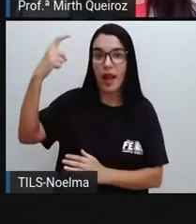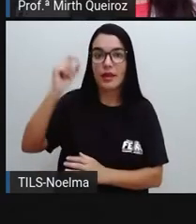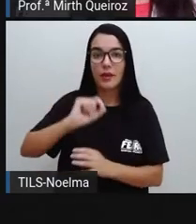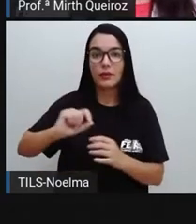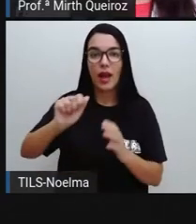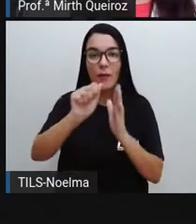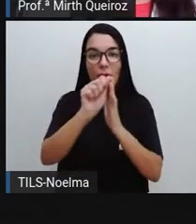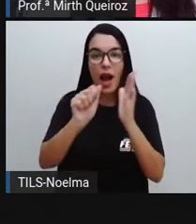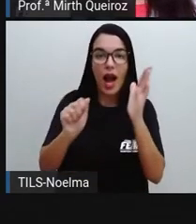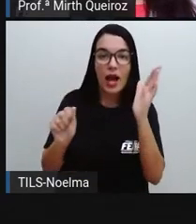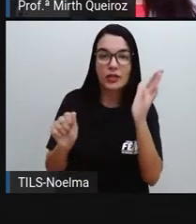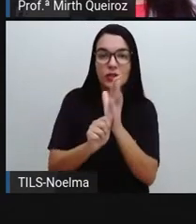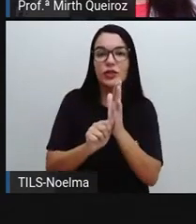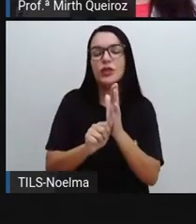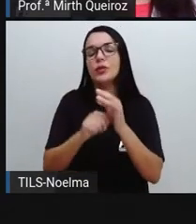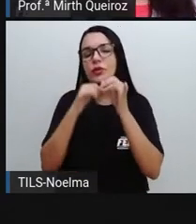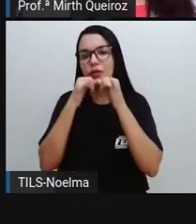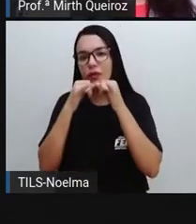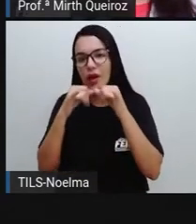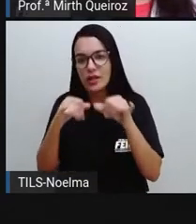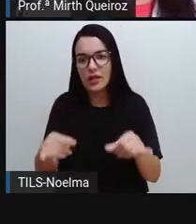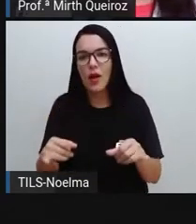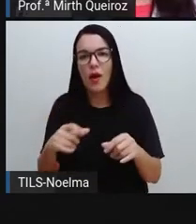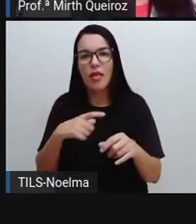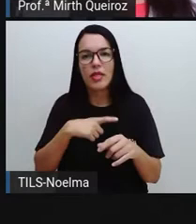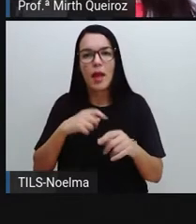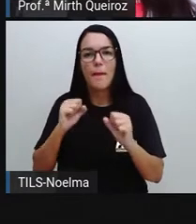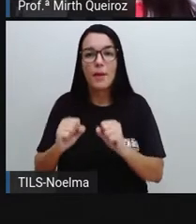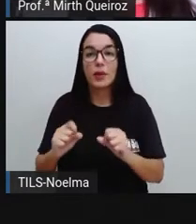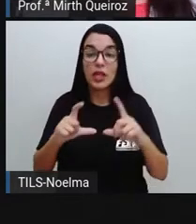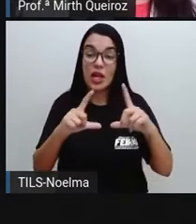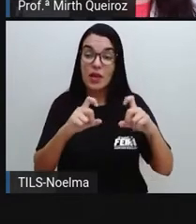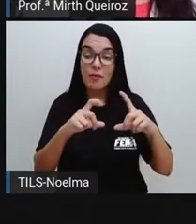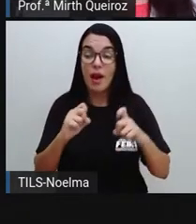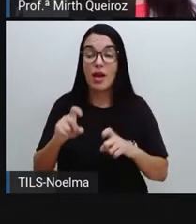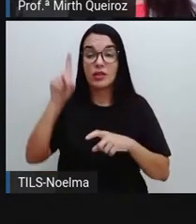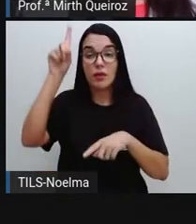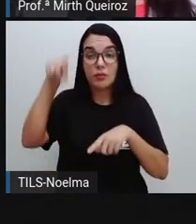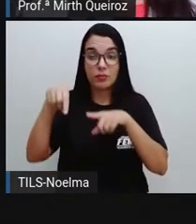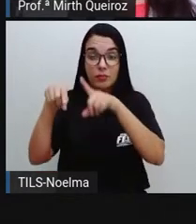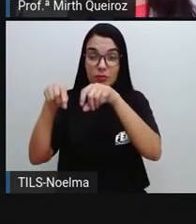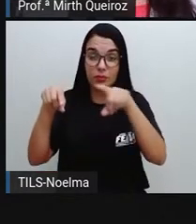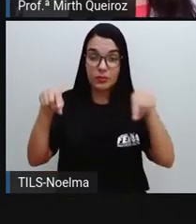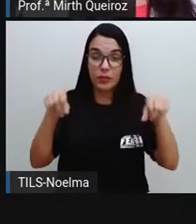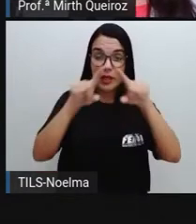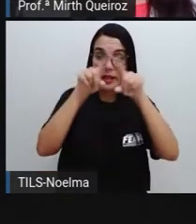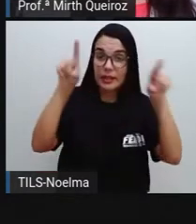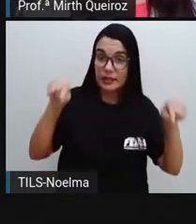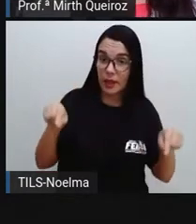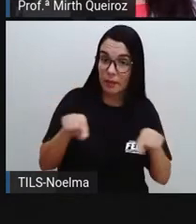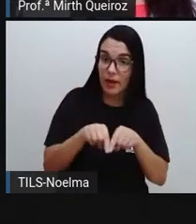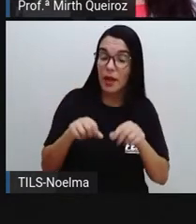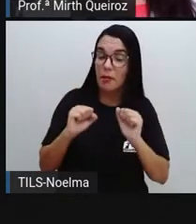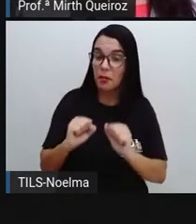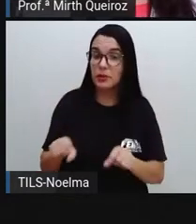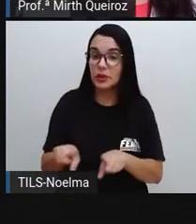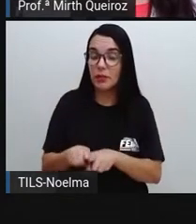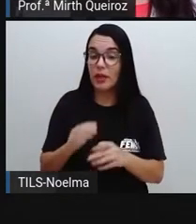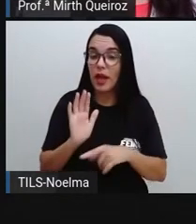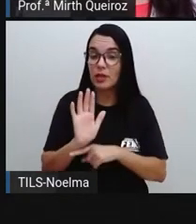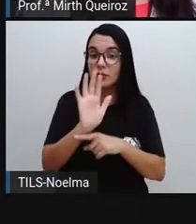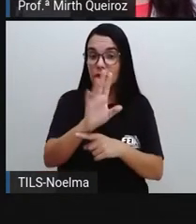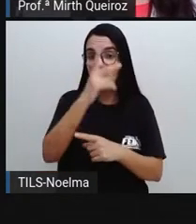vir acompanhado por imagens, por figuras, ilustrações, gráficos, tabelas, né? Tudo isso aí vai ajudar na